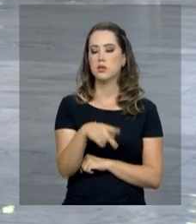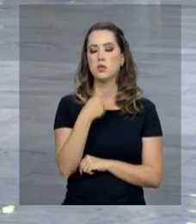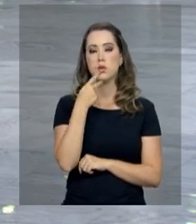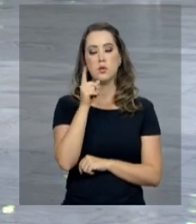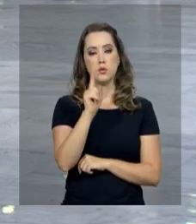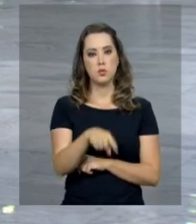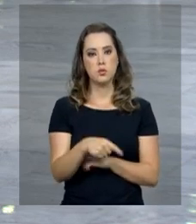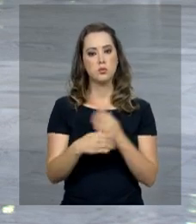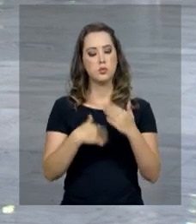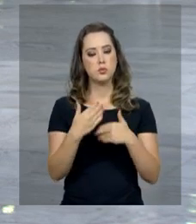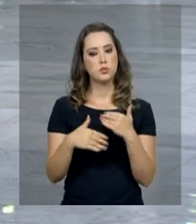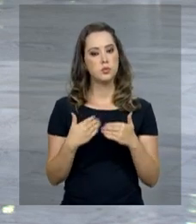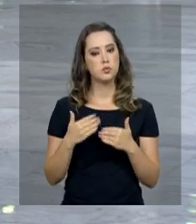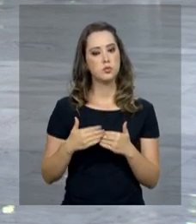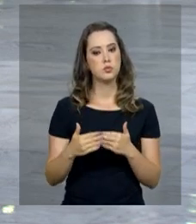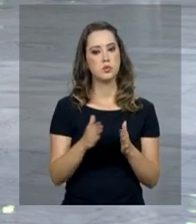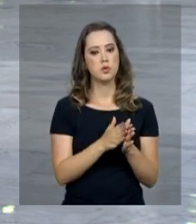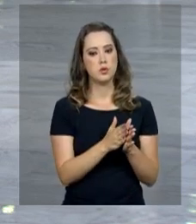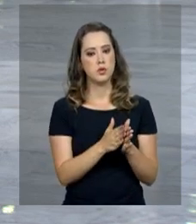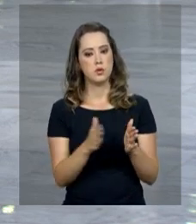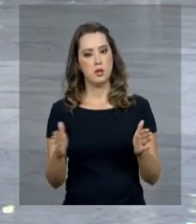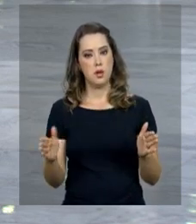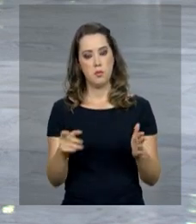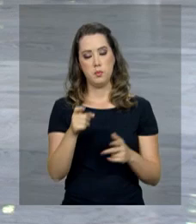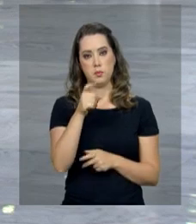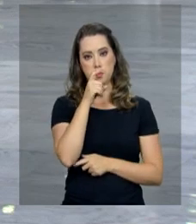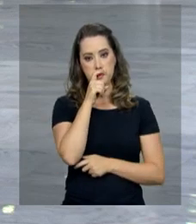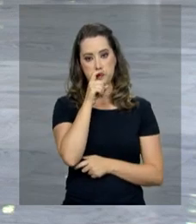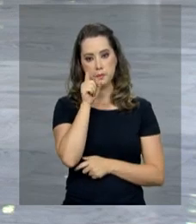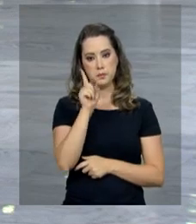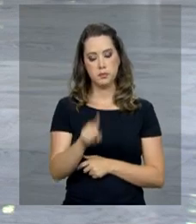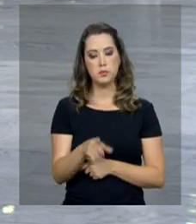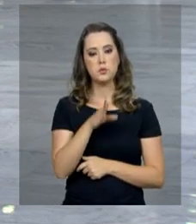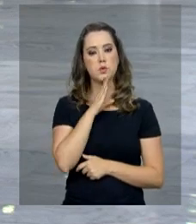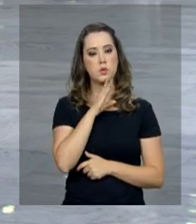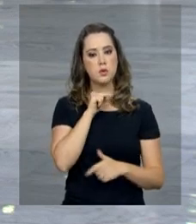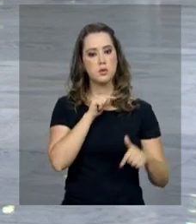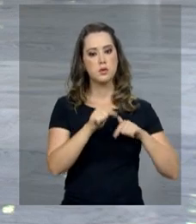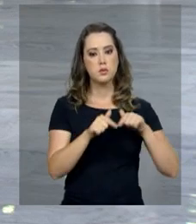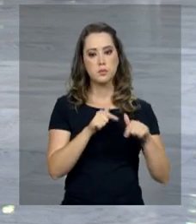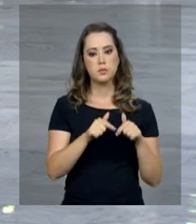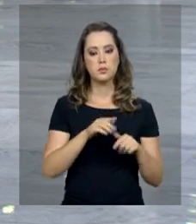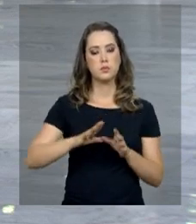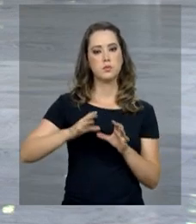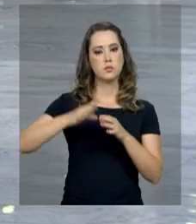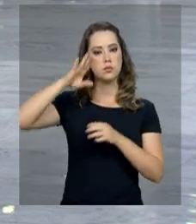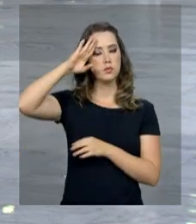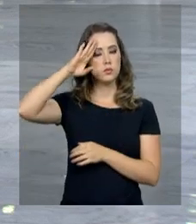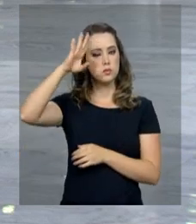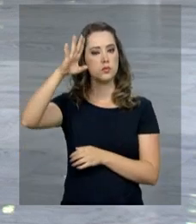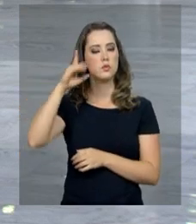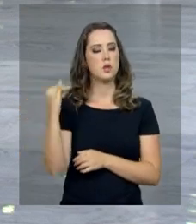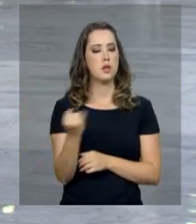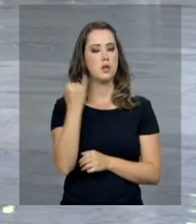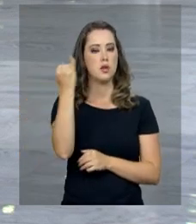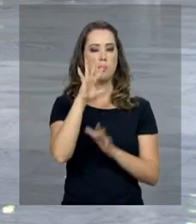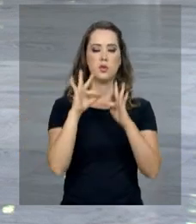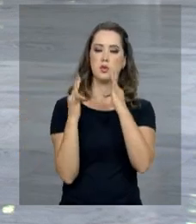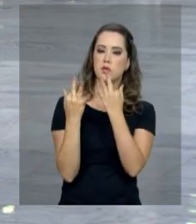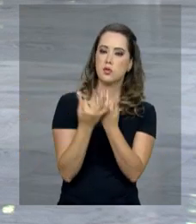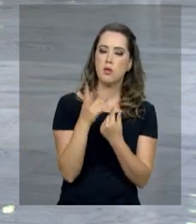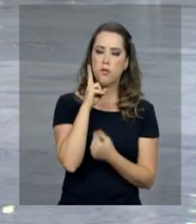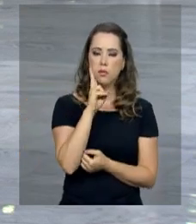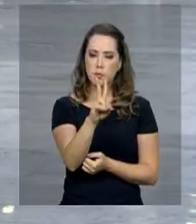que essa extensão do prazo de licença-paternidade reconhece o trabalho do militar e a importância da família.